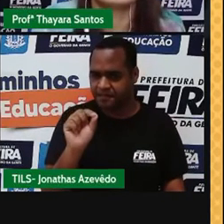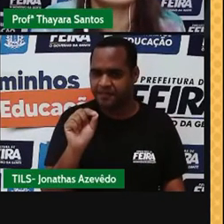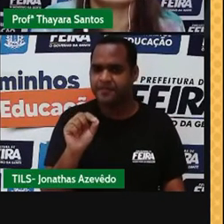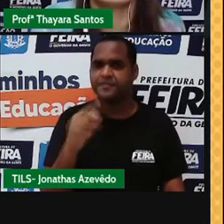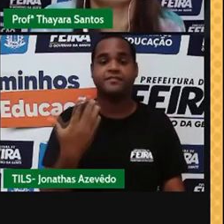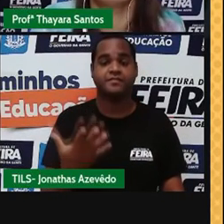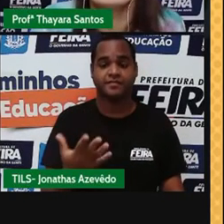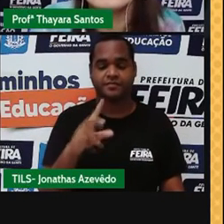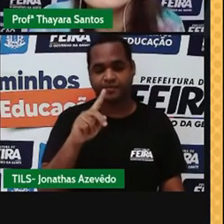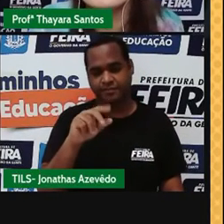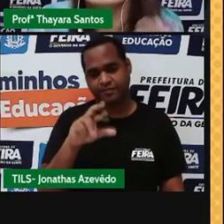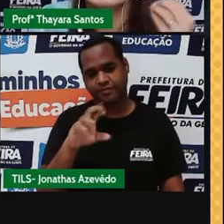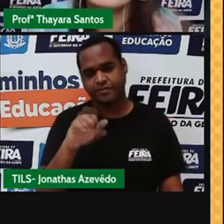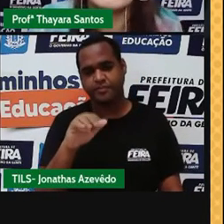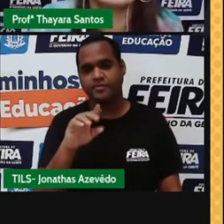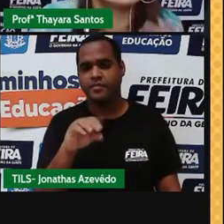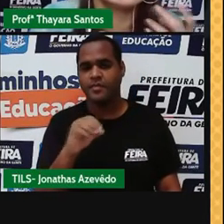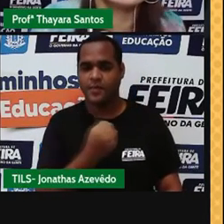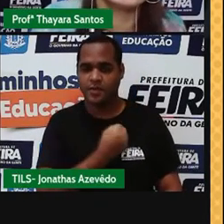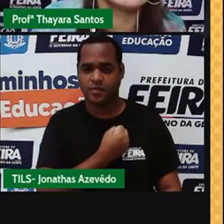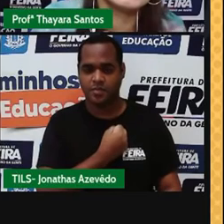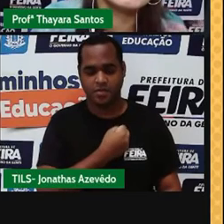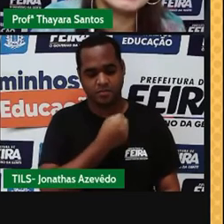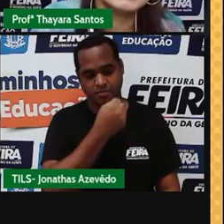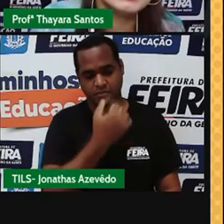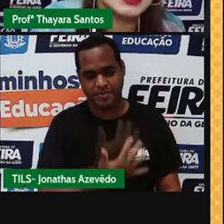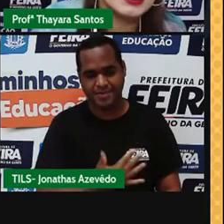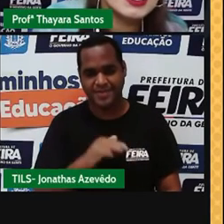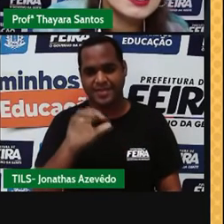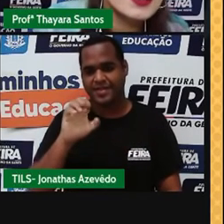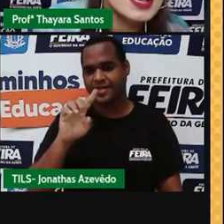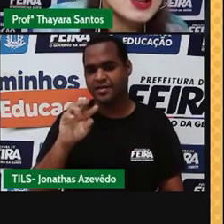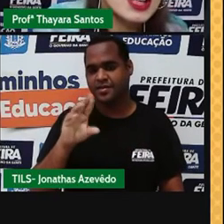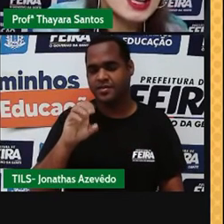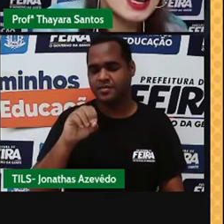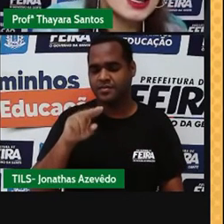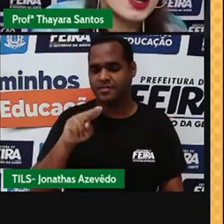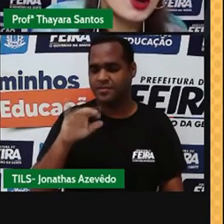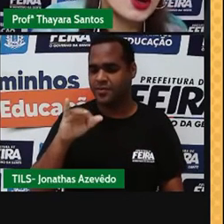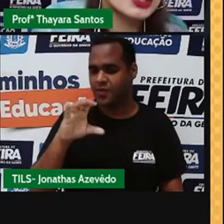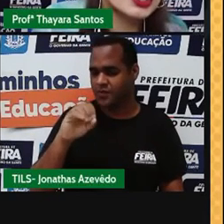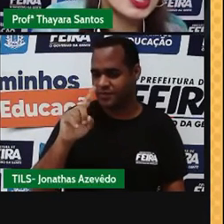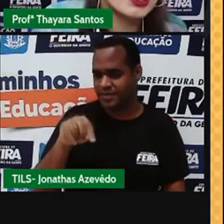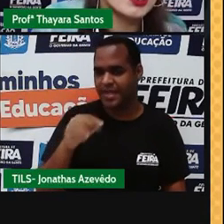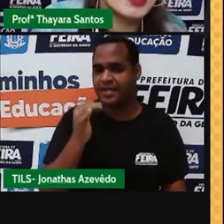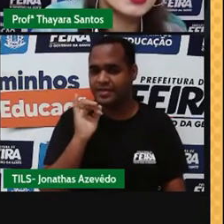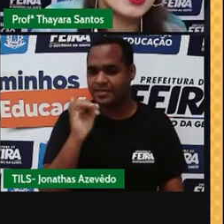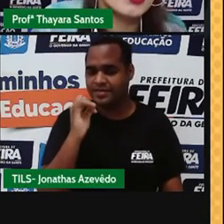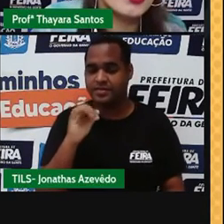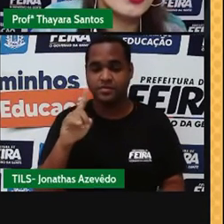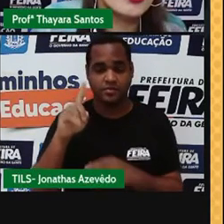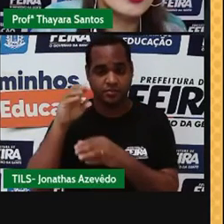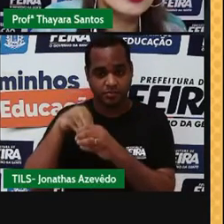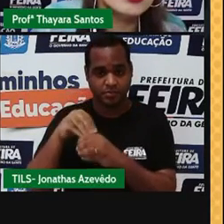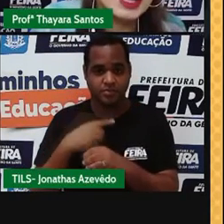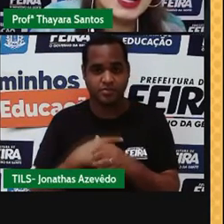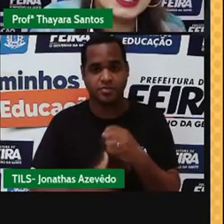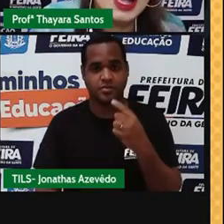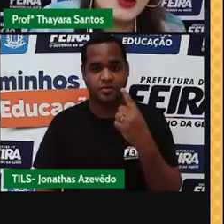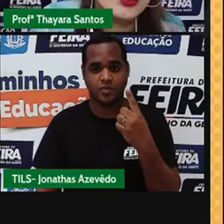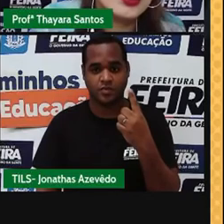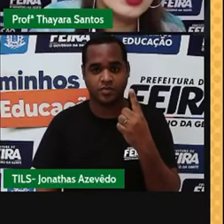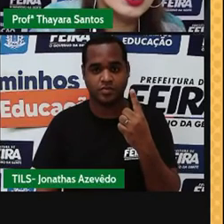períodos representam o número de camadas eletrônicas que eles têm. Se vocês olharem aqui, a gente tem camada 1,